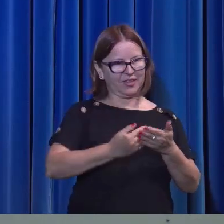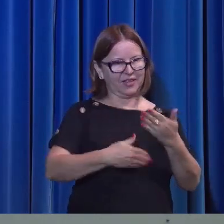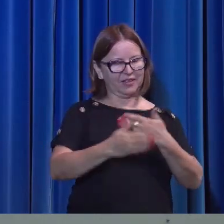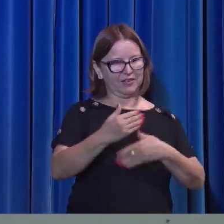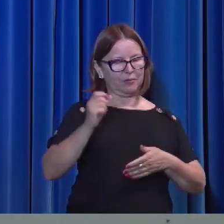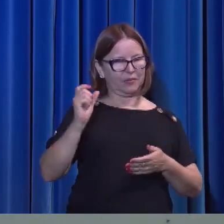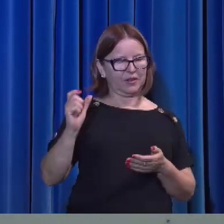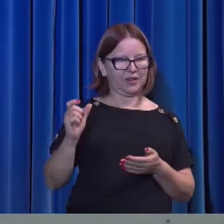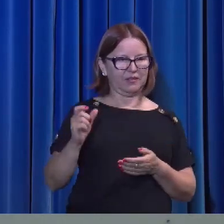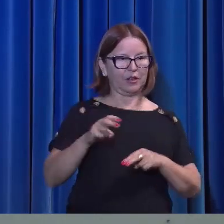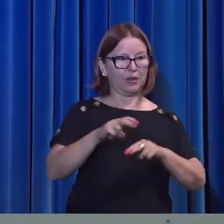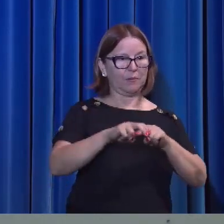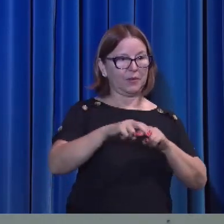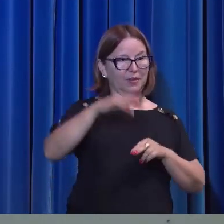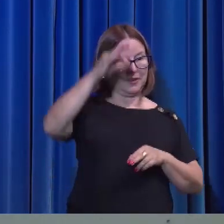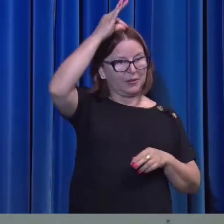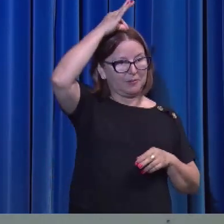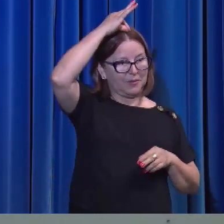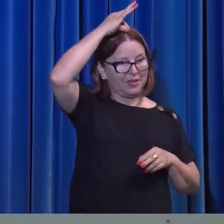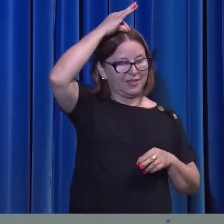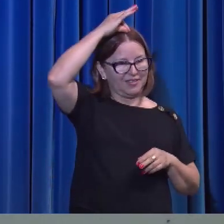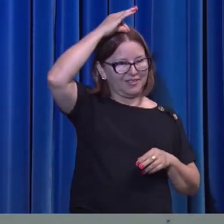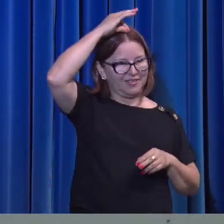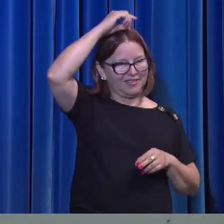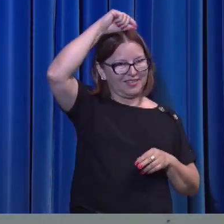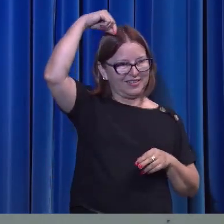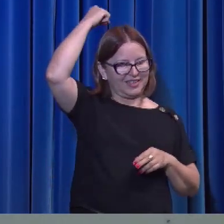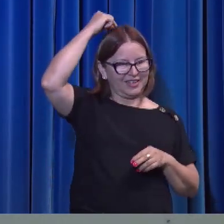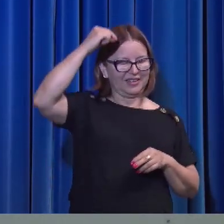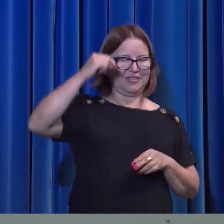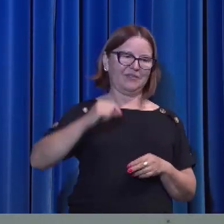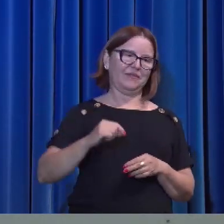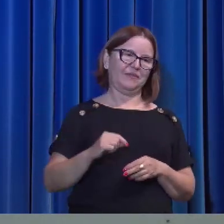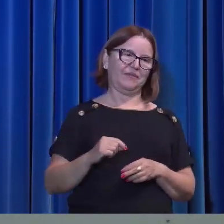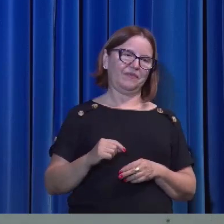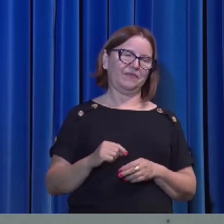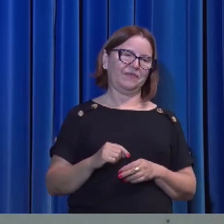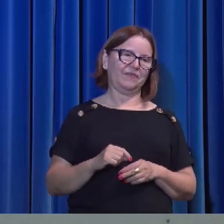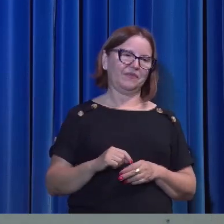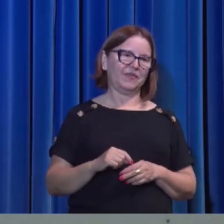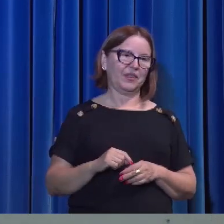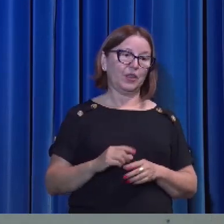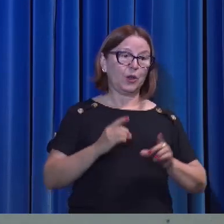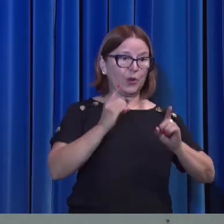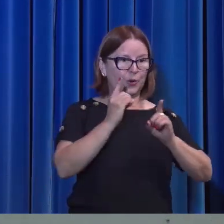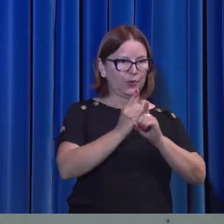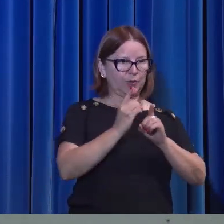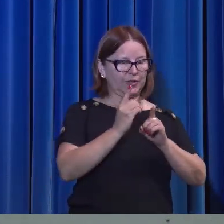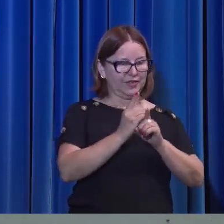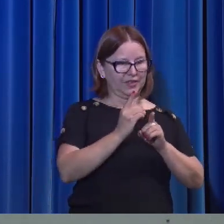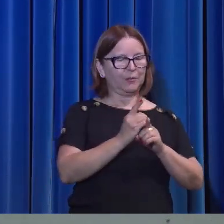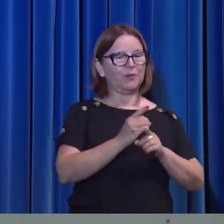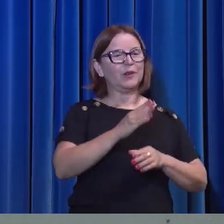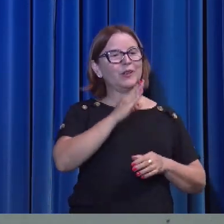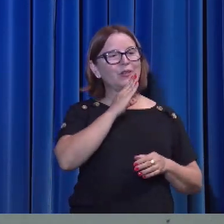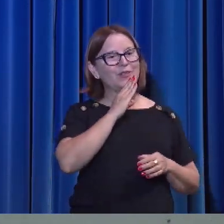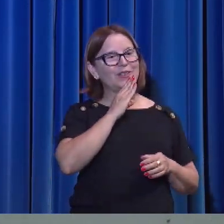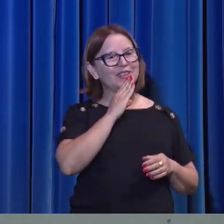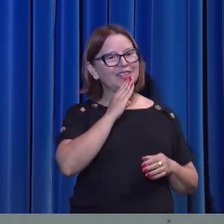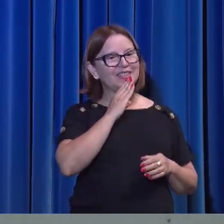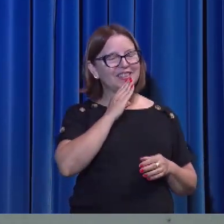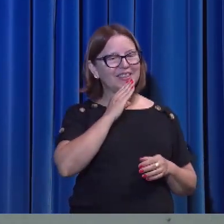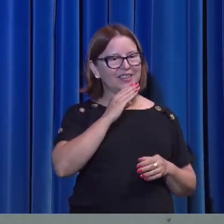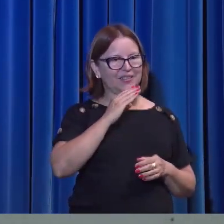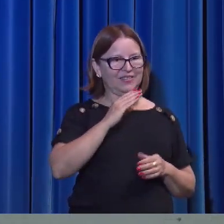conhecer a Cristo melhor do que os discípulos conheceram quando estavam com ele na terra.